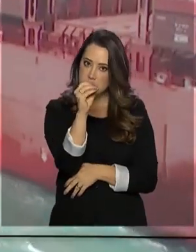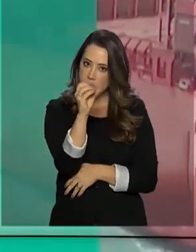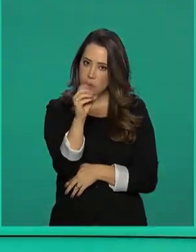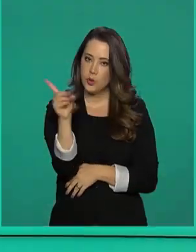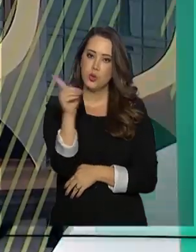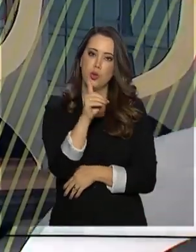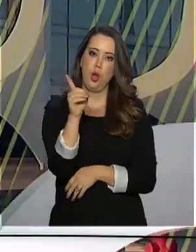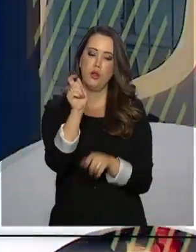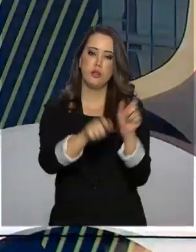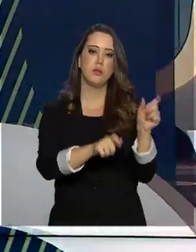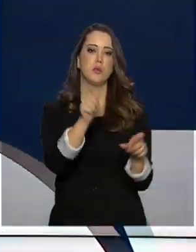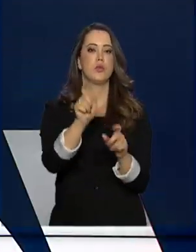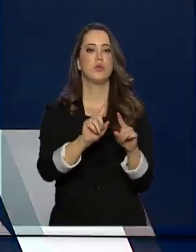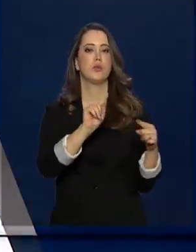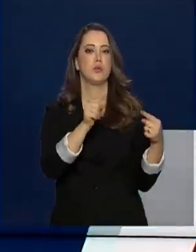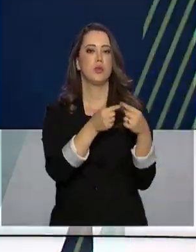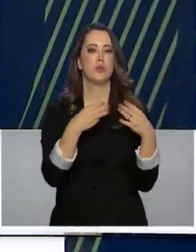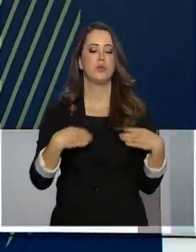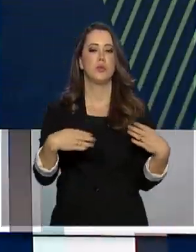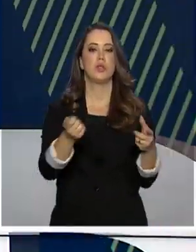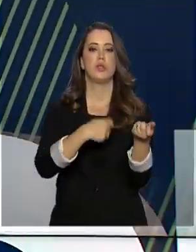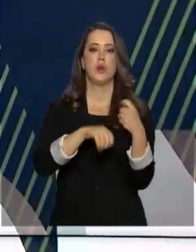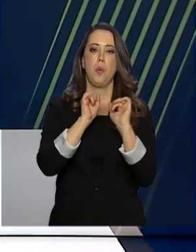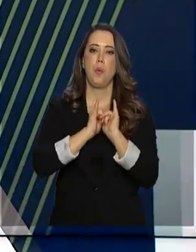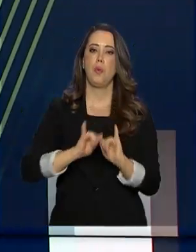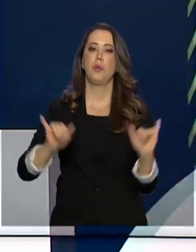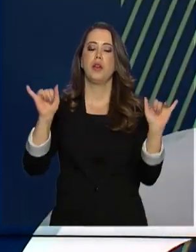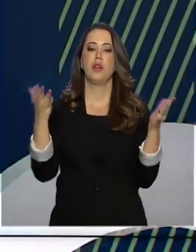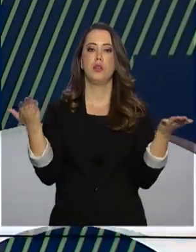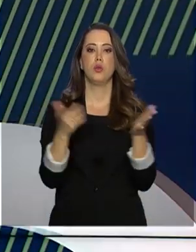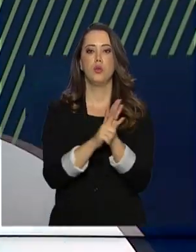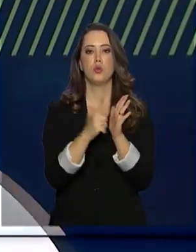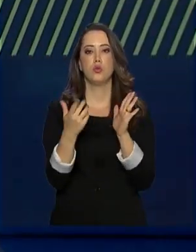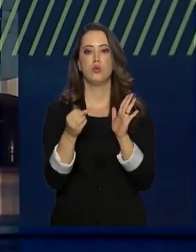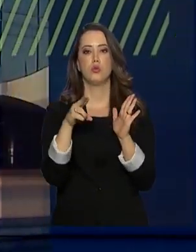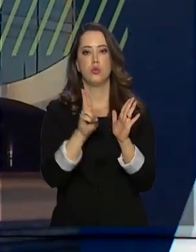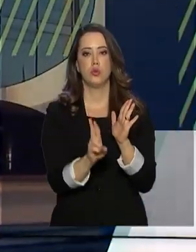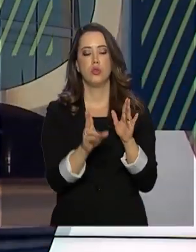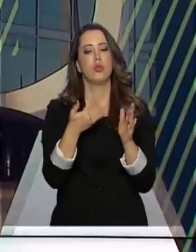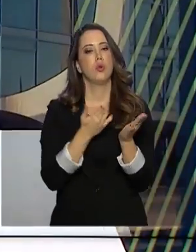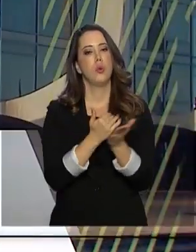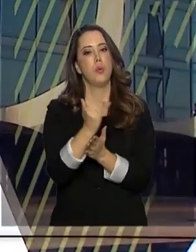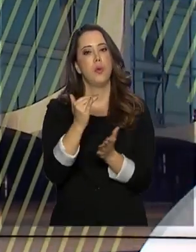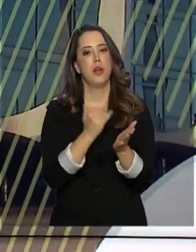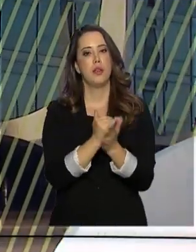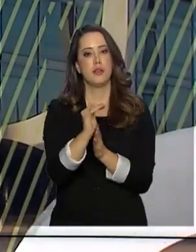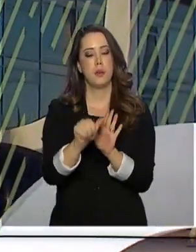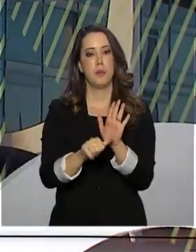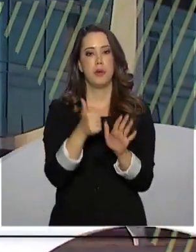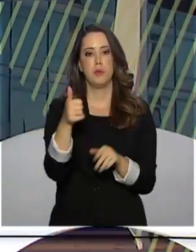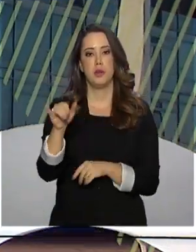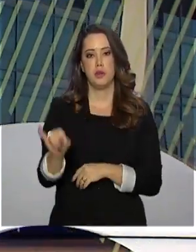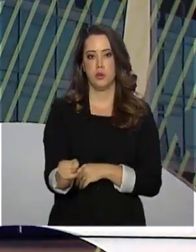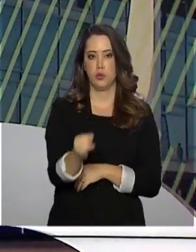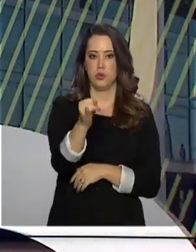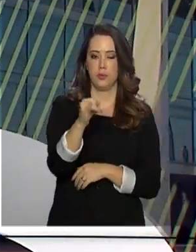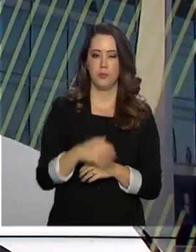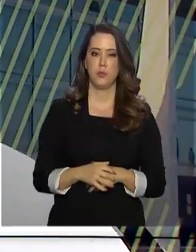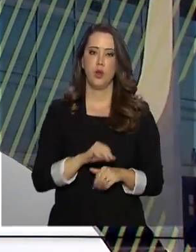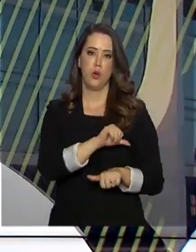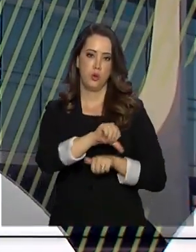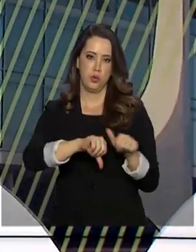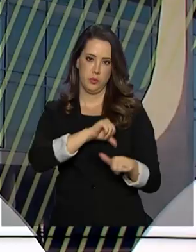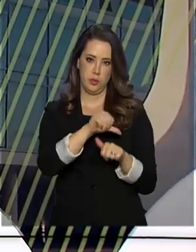medida do Ministério da Economia foi publicada hoje no Diário Oficial da União e entra em vigor a partir de 1º de janeiro.